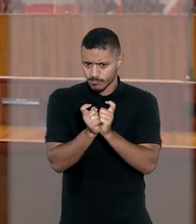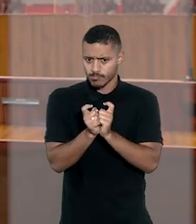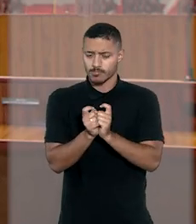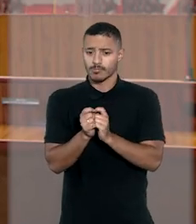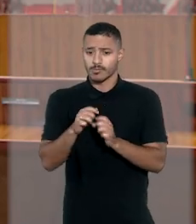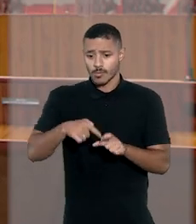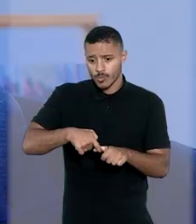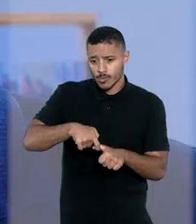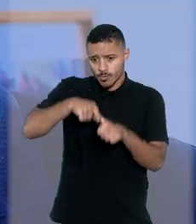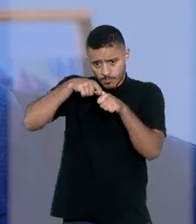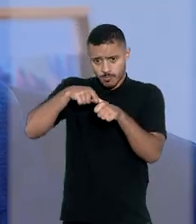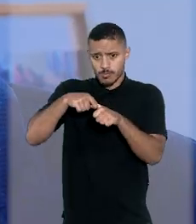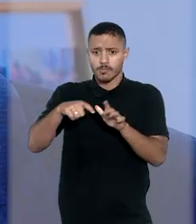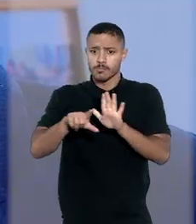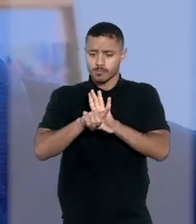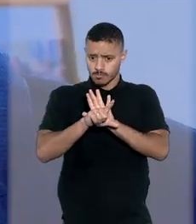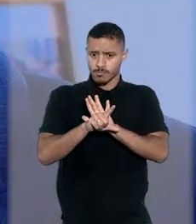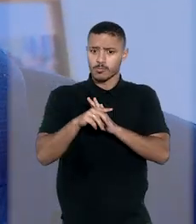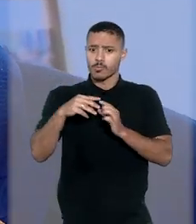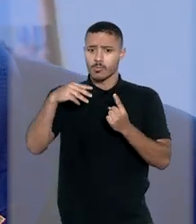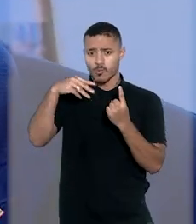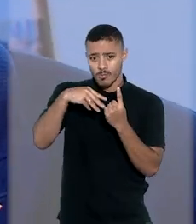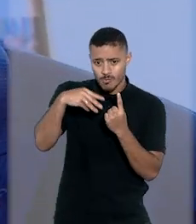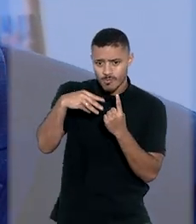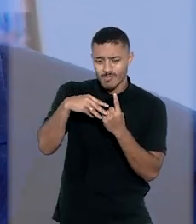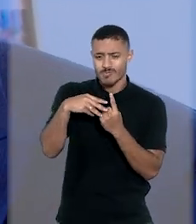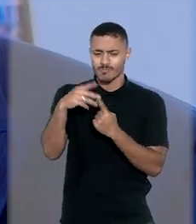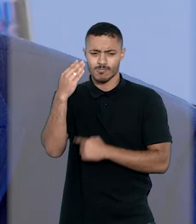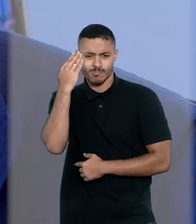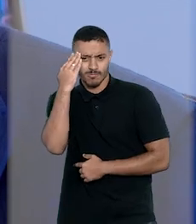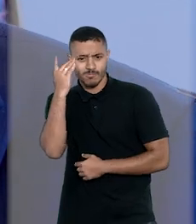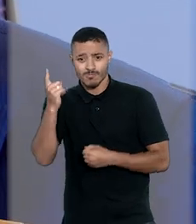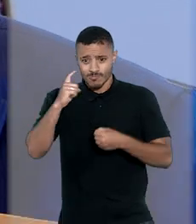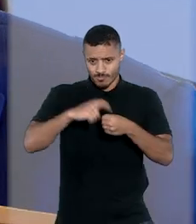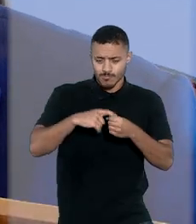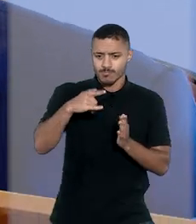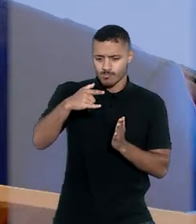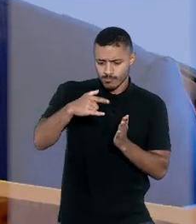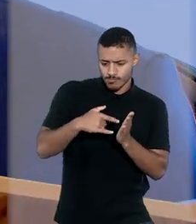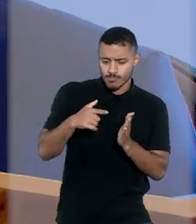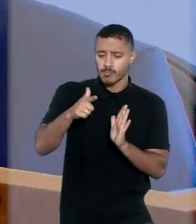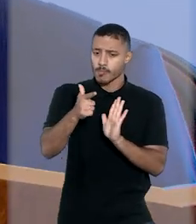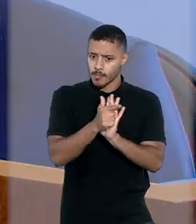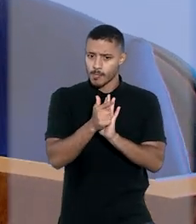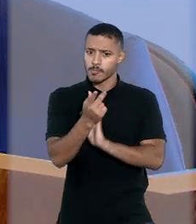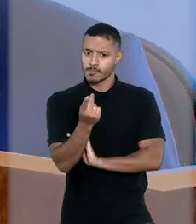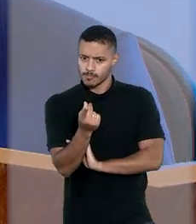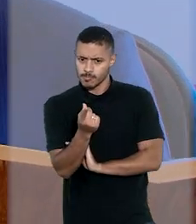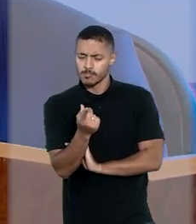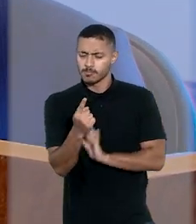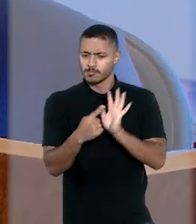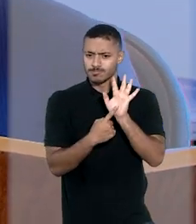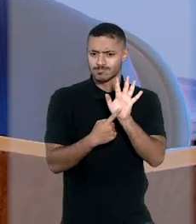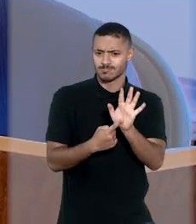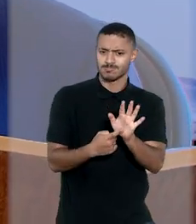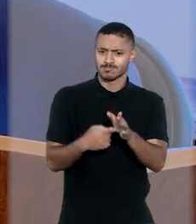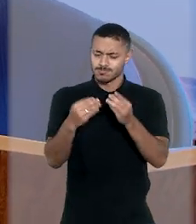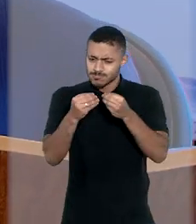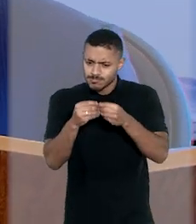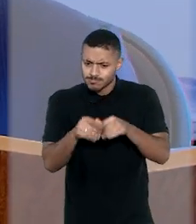administrativo. Ao suspender a liminar, o ministro Humberto Martins considerou que a volta do documento em papel moeda